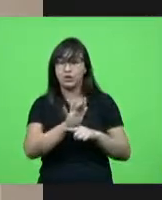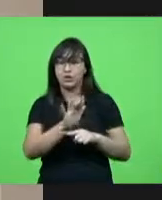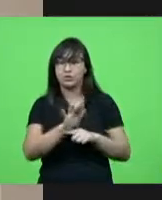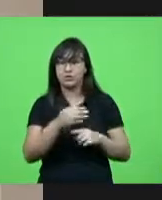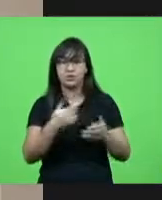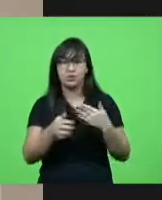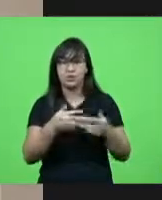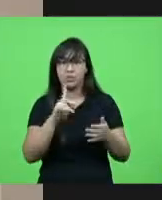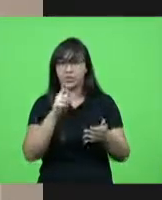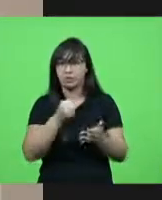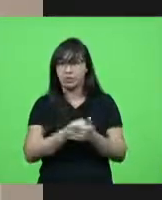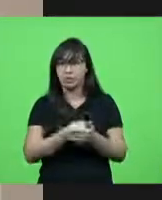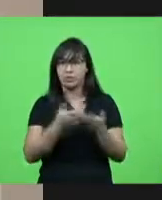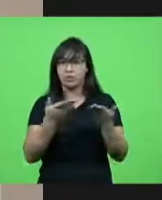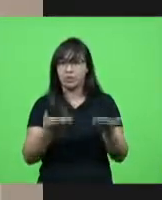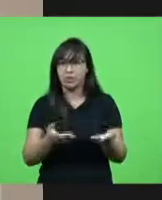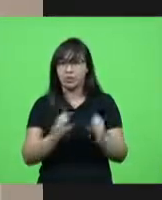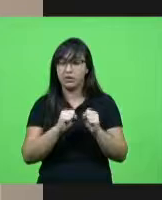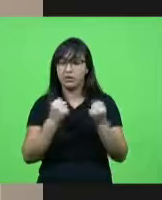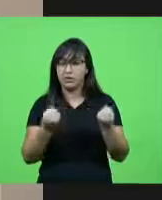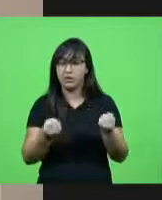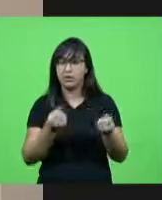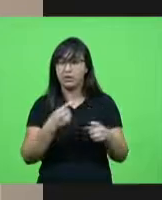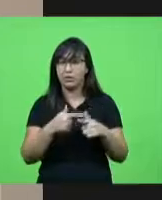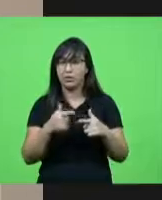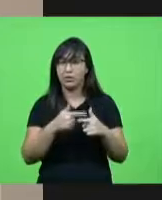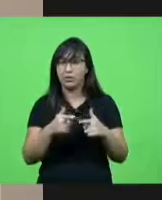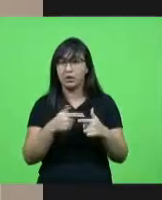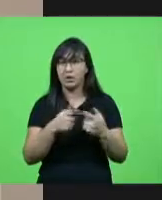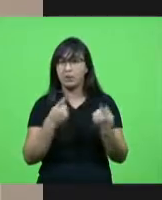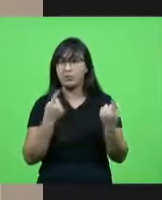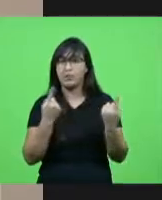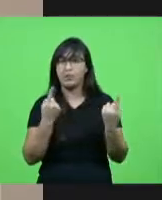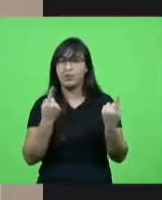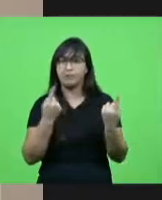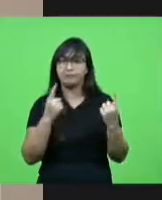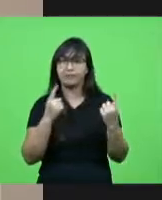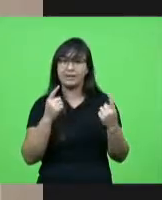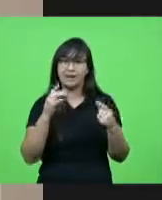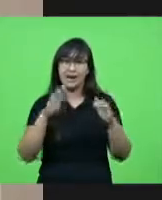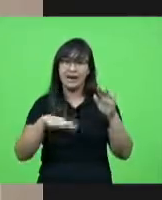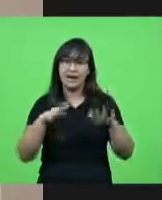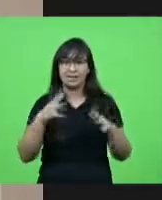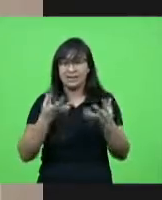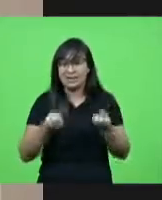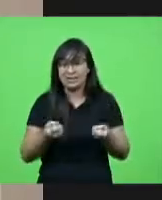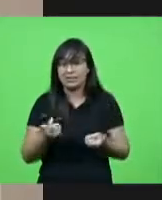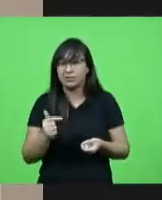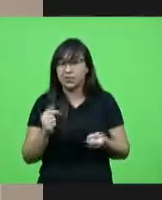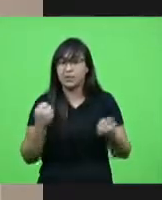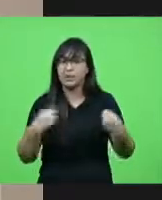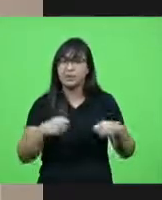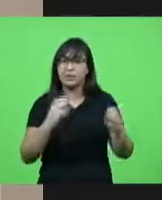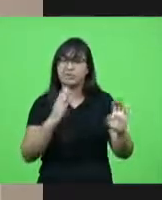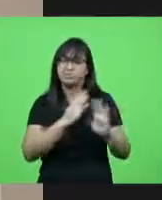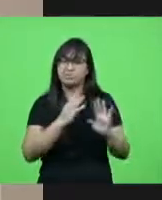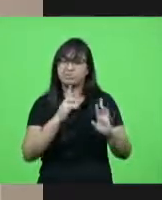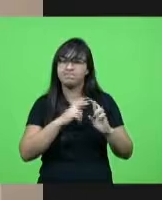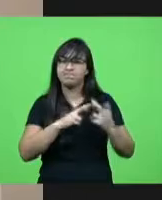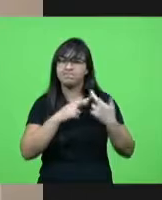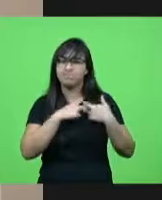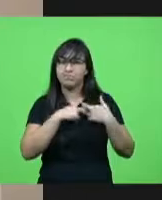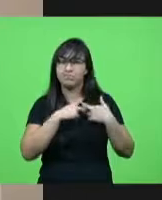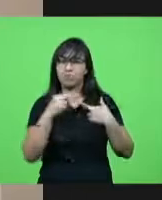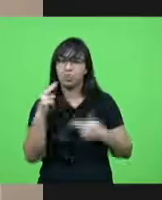adotadas no enfrentamento a esse caos mesmo que por vezes contrárias as nossas convicções possam ser analisadas com responsabilidade com